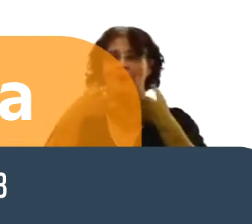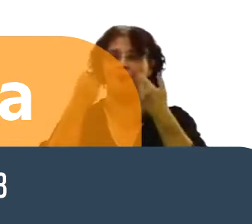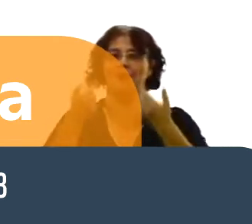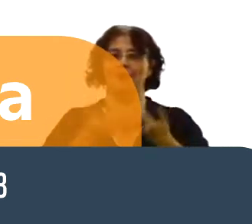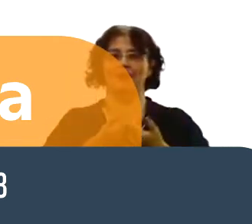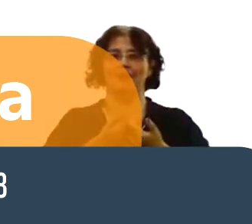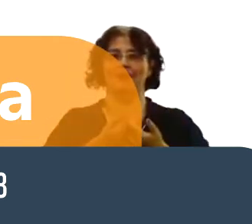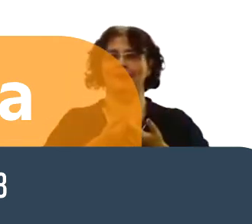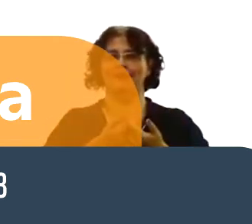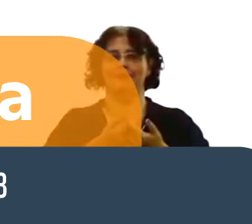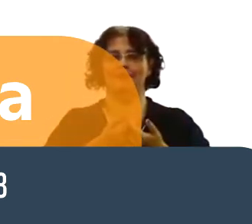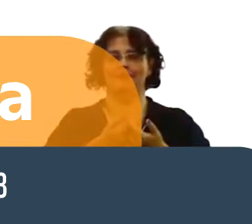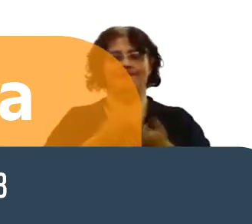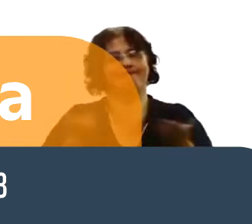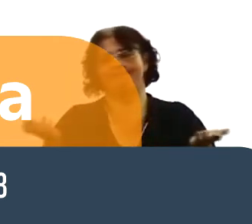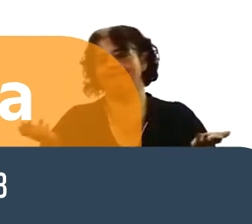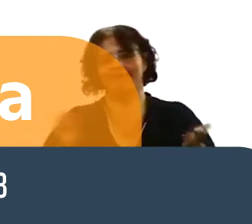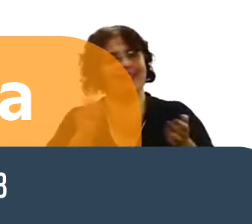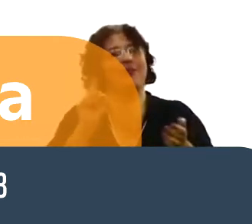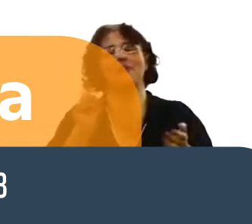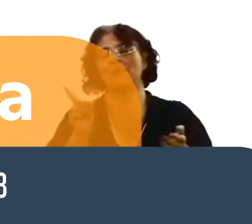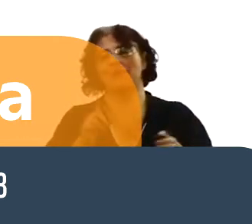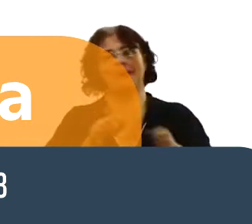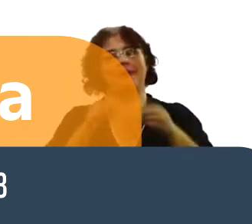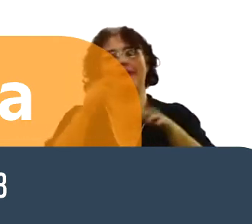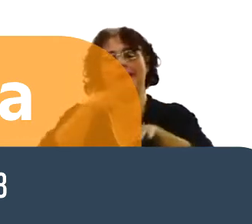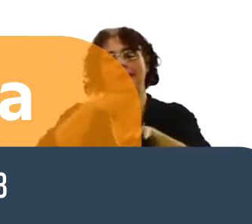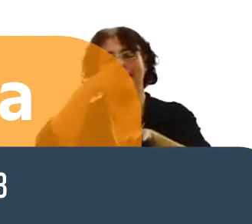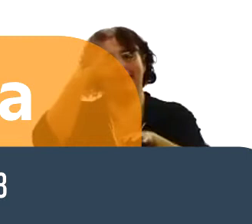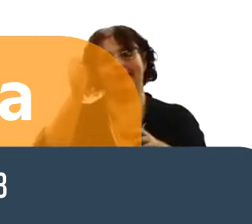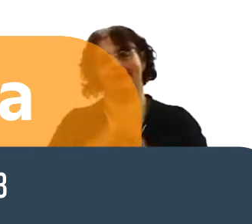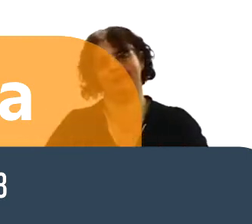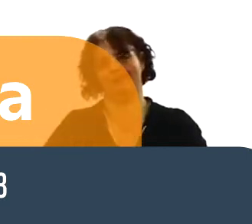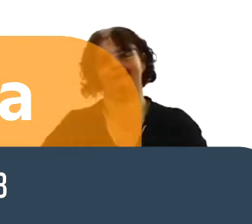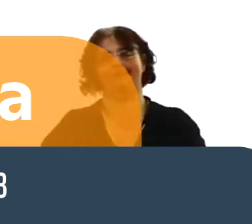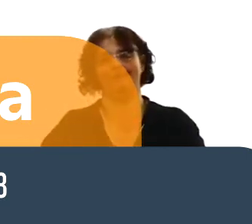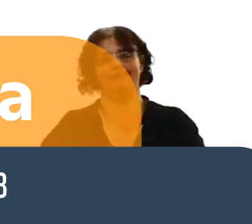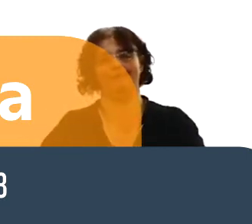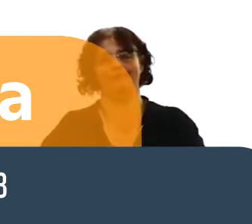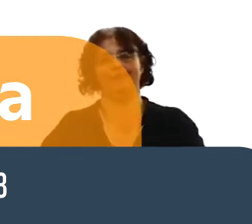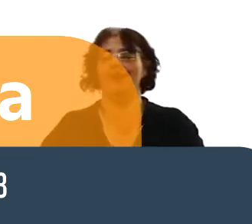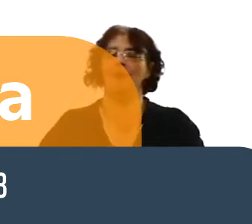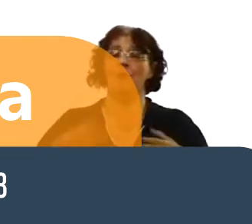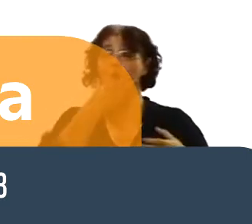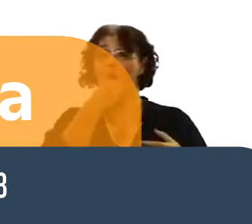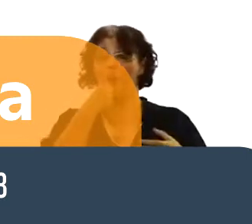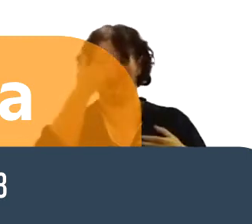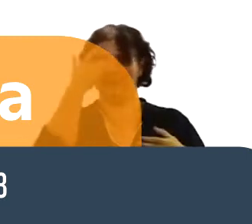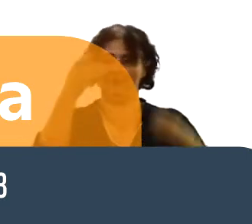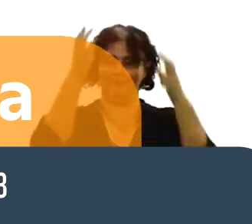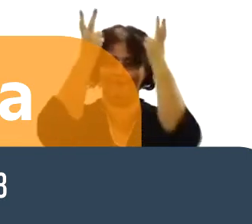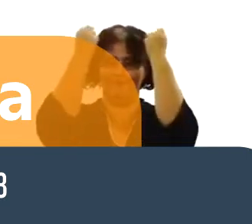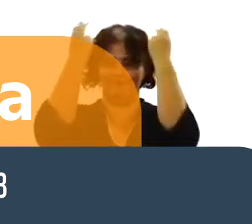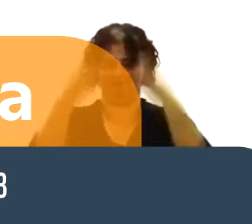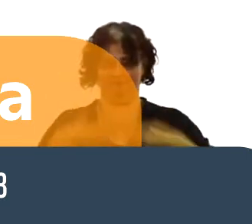a Páscoa. Isso não é Páscoa. Pode chamar de feriado, pode chamar do que for, mas isso não é Páscoa. Os cristãos